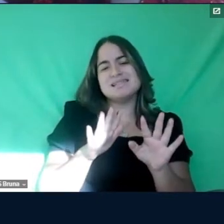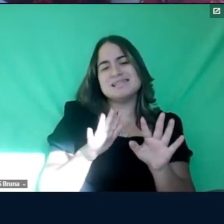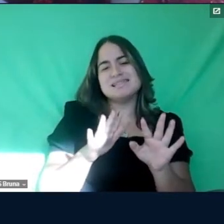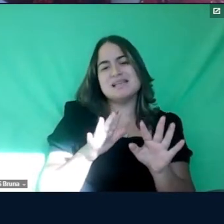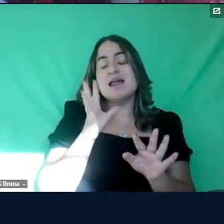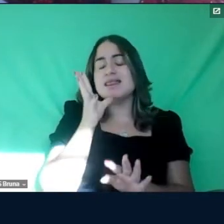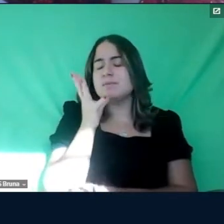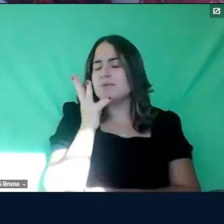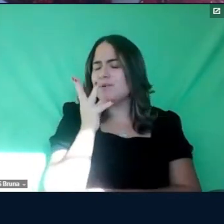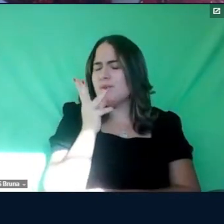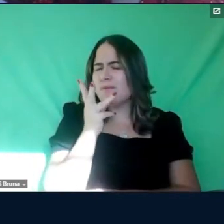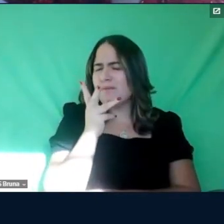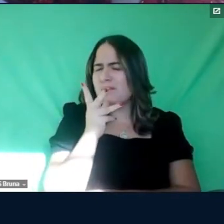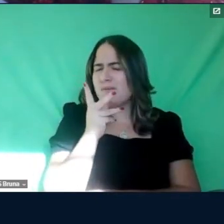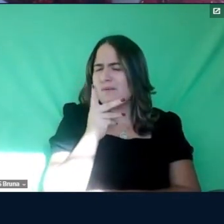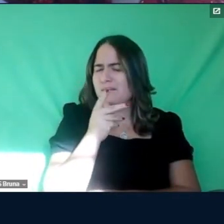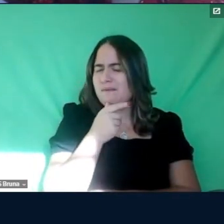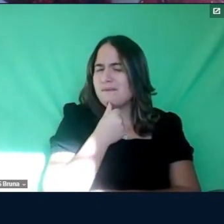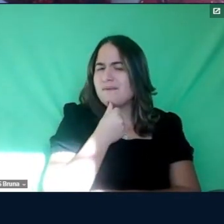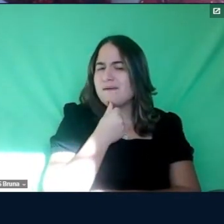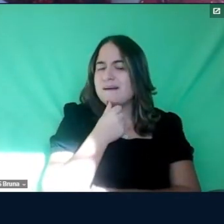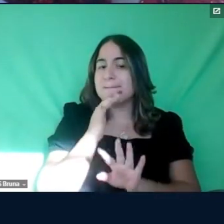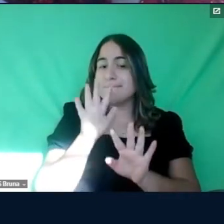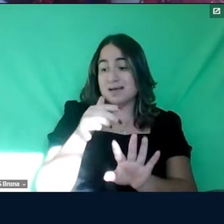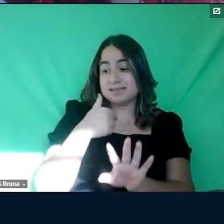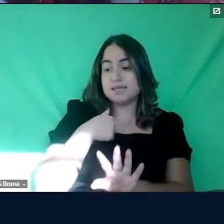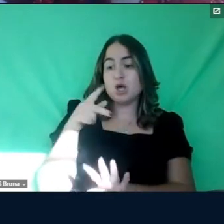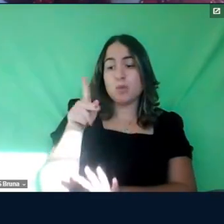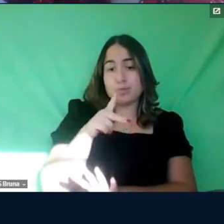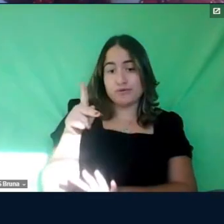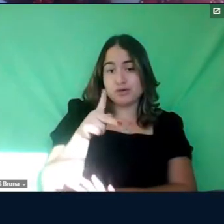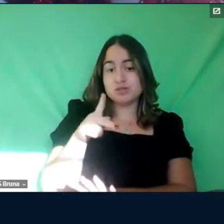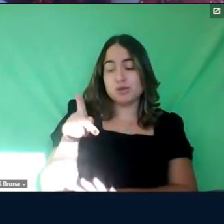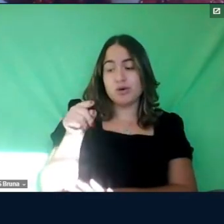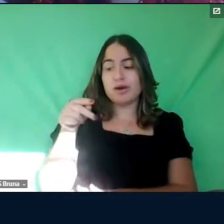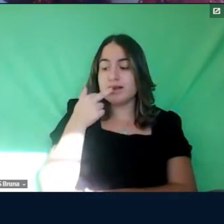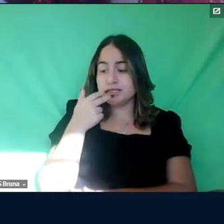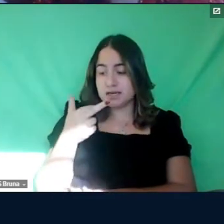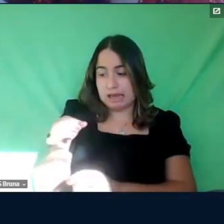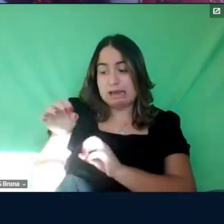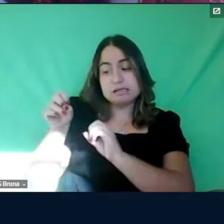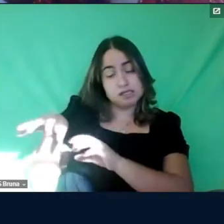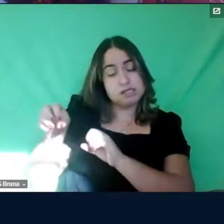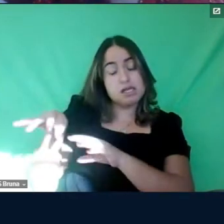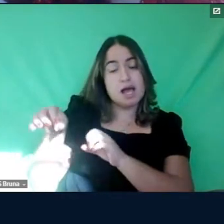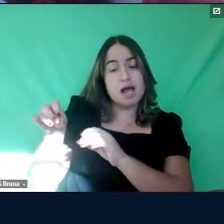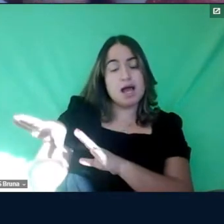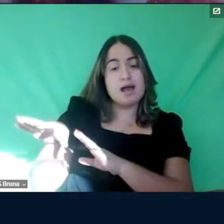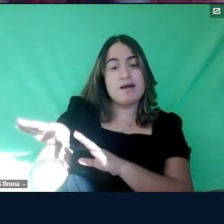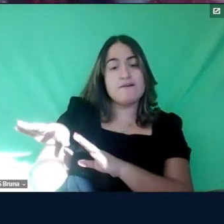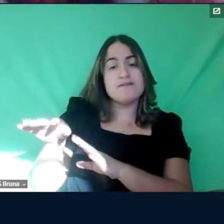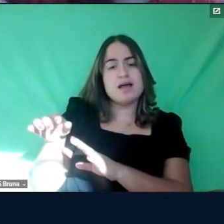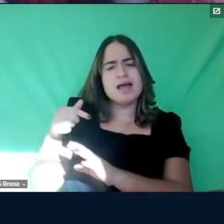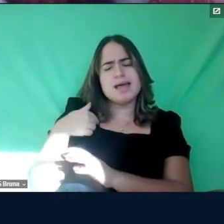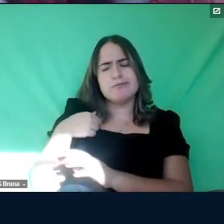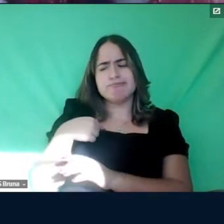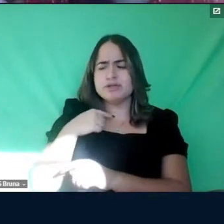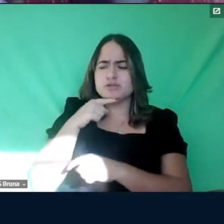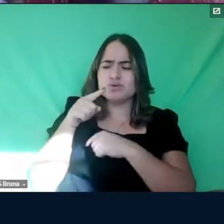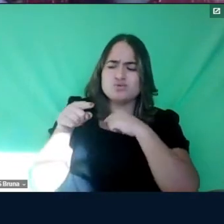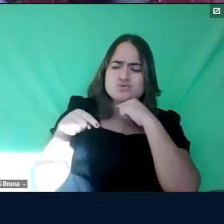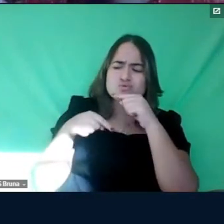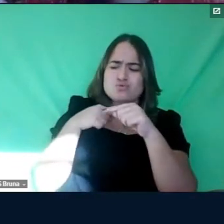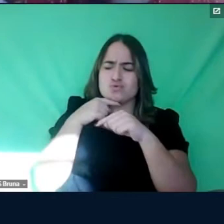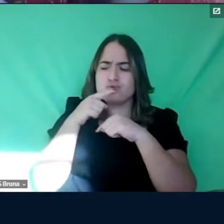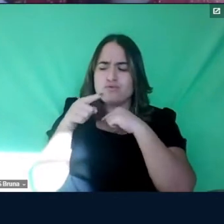demorou muito, mas eu era professora dele de inglês e eu sempre desconfiava de algumas